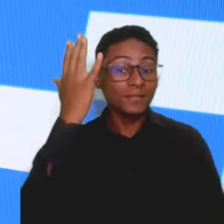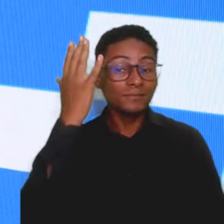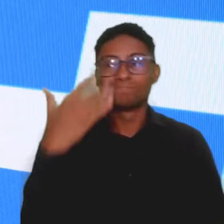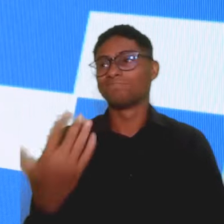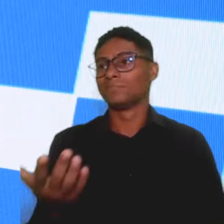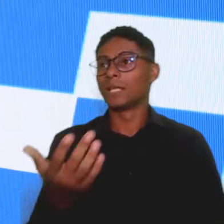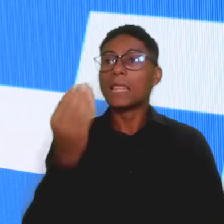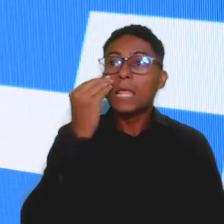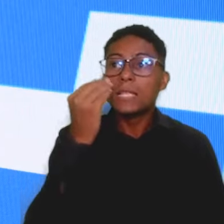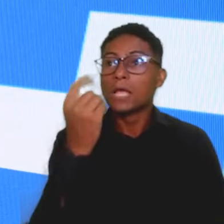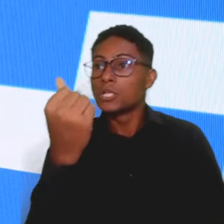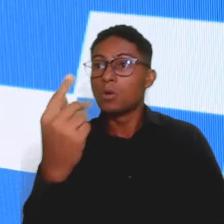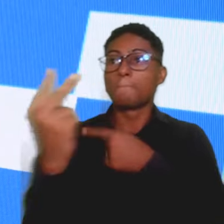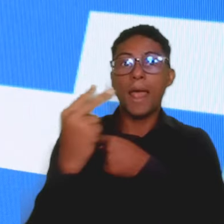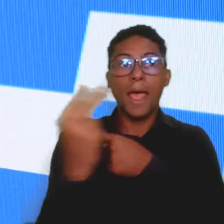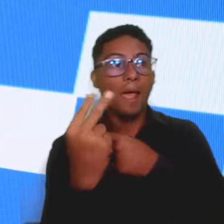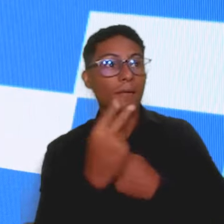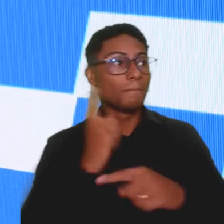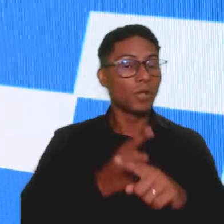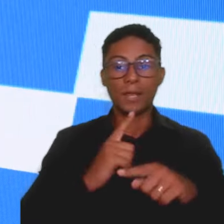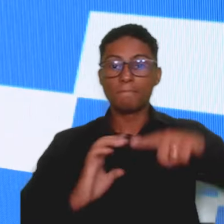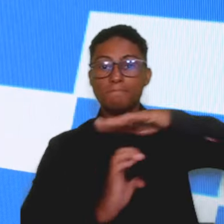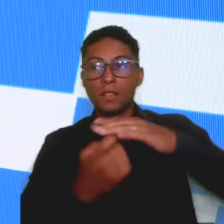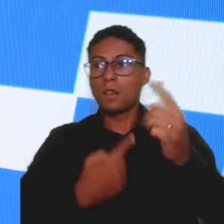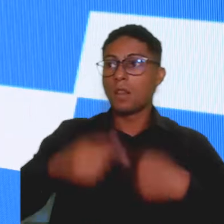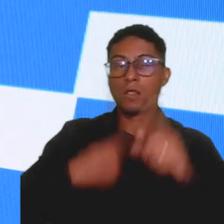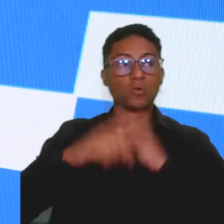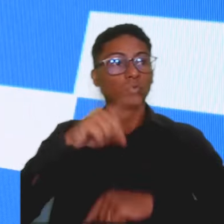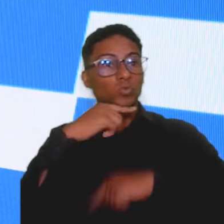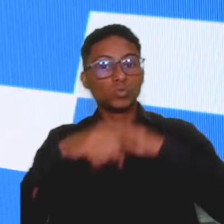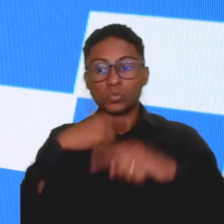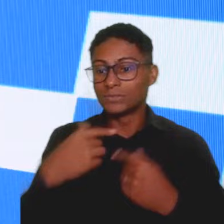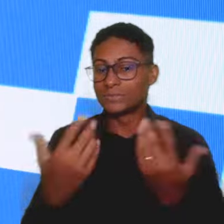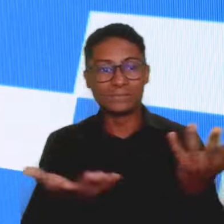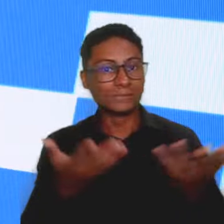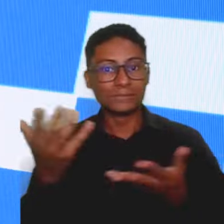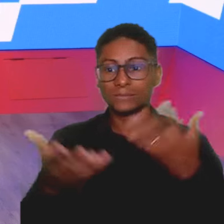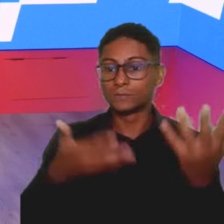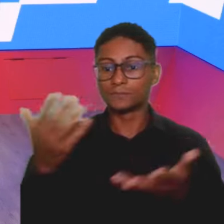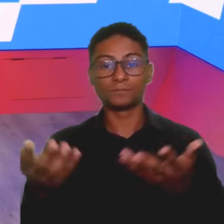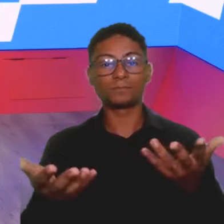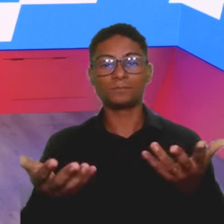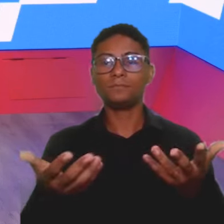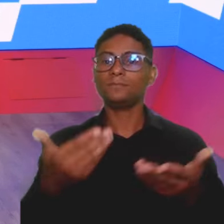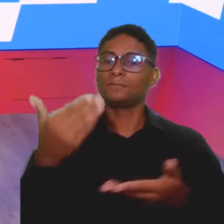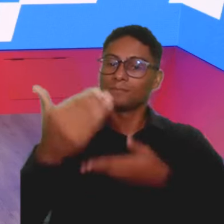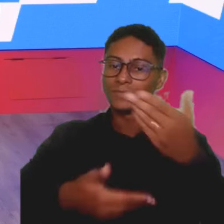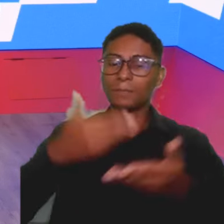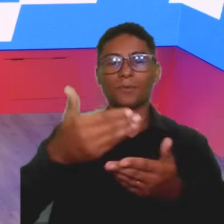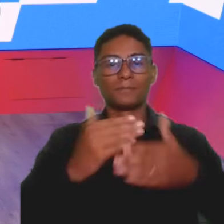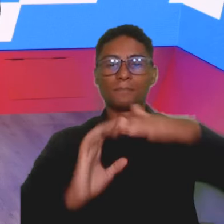no mercado financeiro, porque ele não consegue se sustentar, muitas vezes ele não tem capital de giro para isso, e aí o que leva à